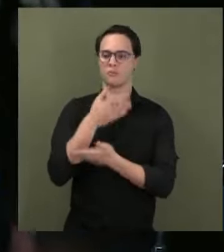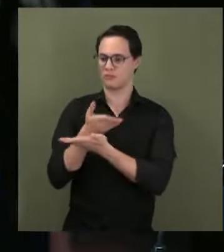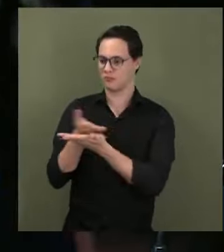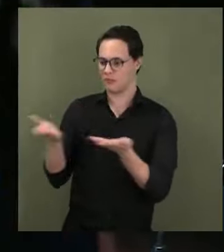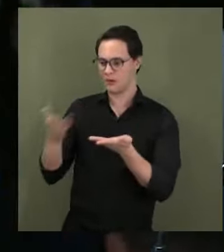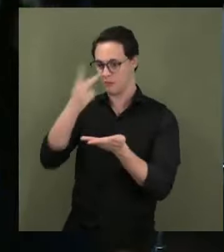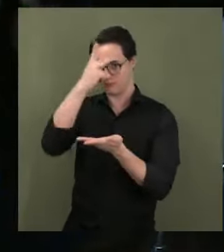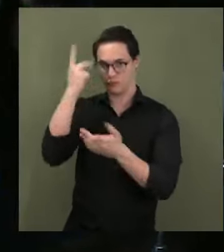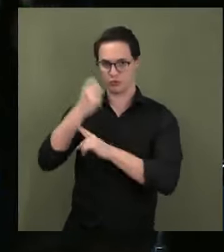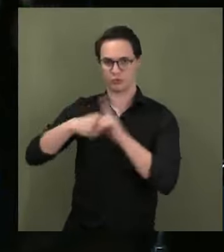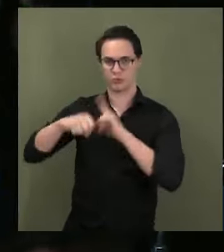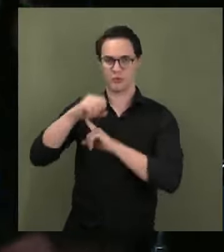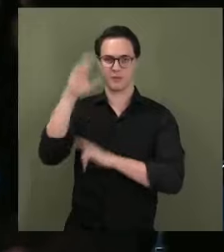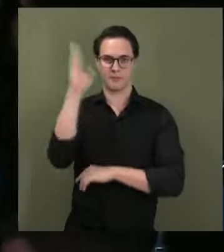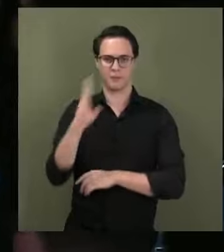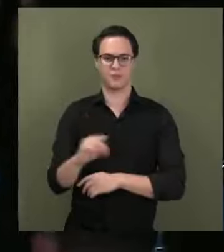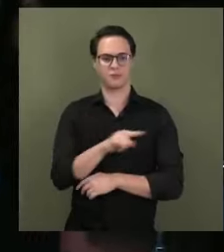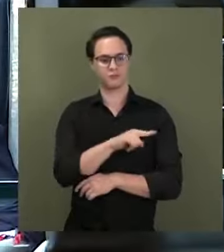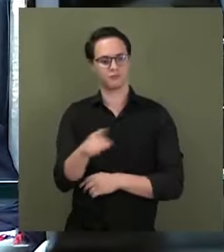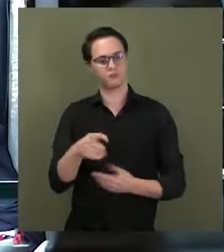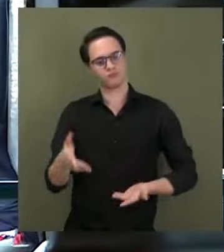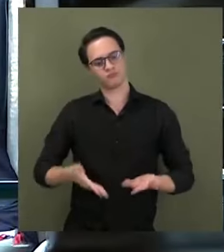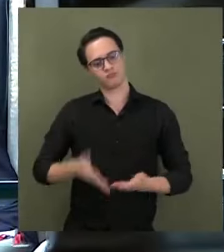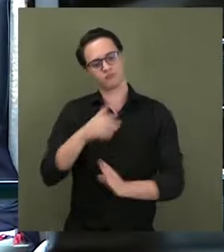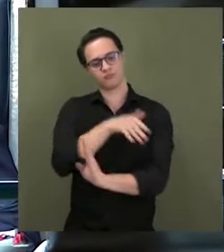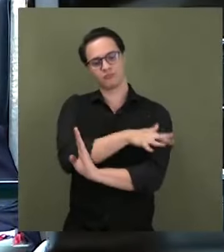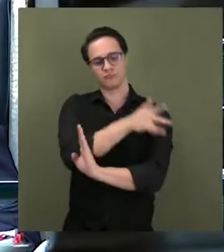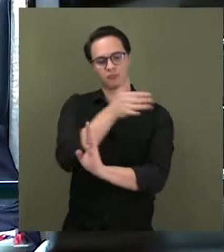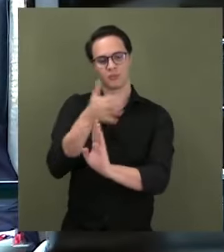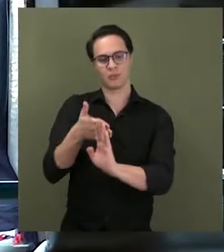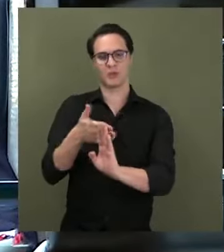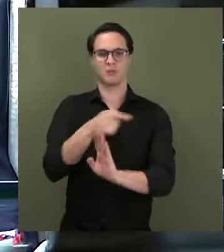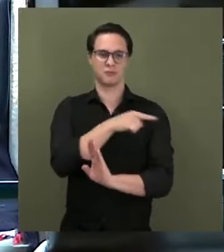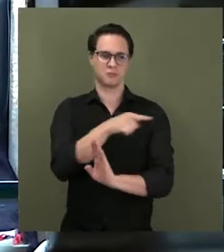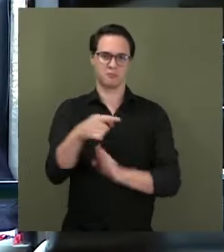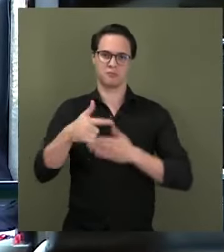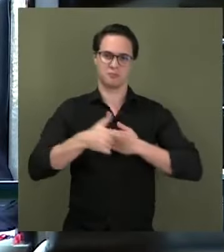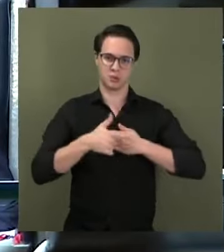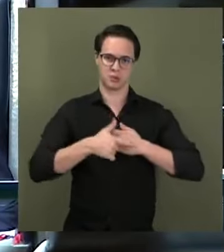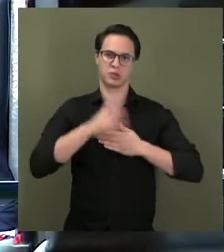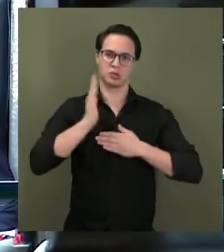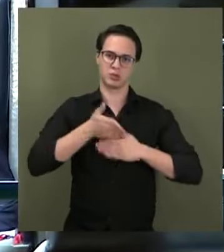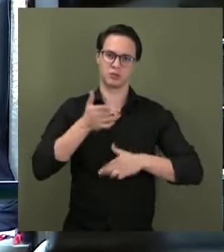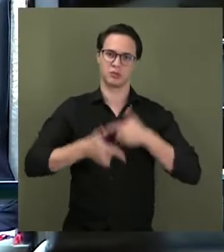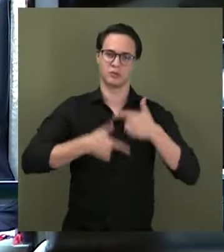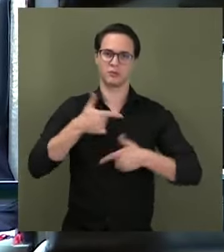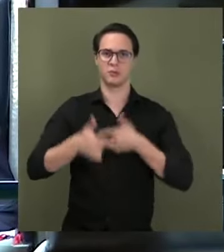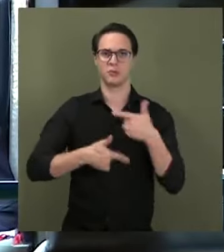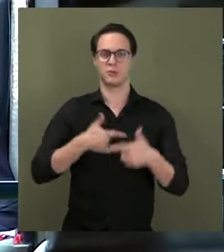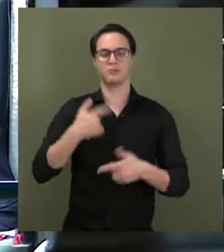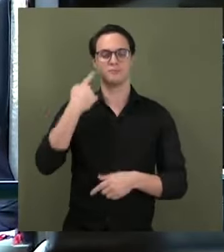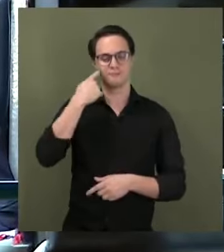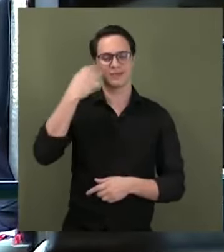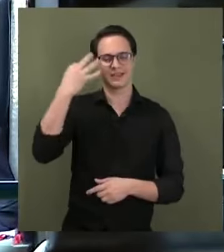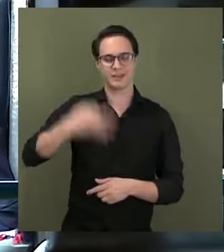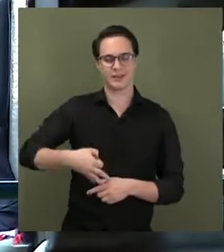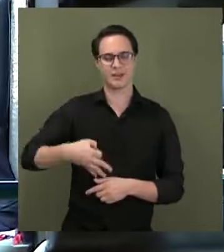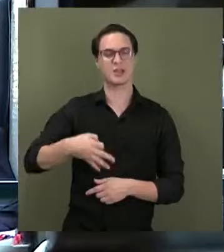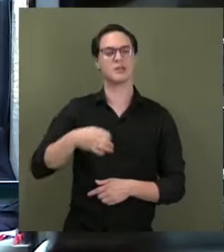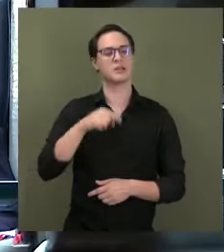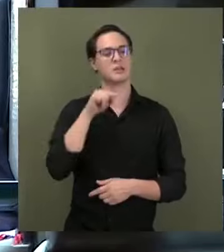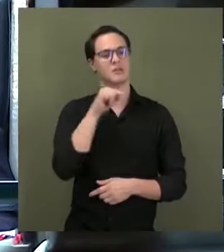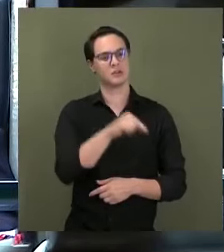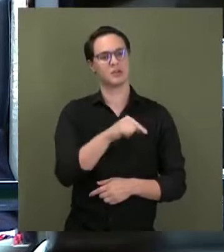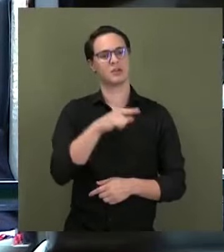tão bem serviu ao longo desse tempo, nas diversas funções que Vossa Excelência desempenhou. Eu não tenho dúvida do seu